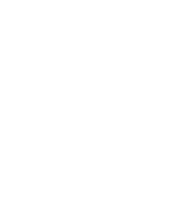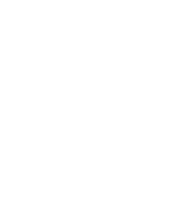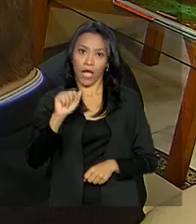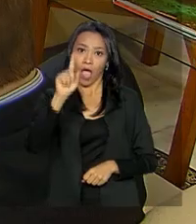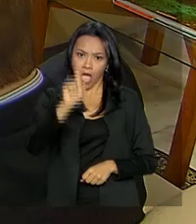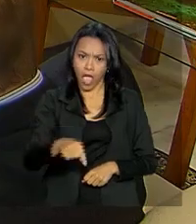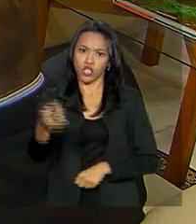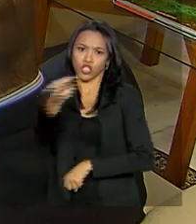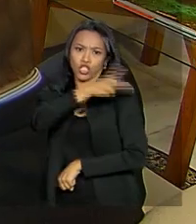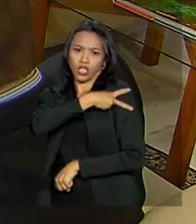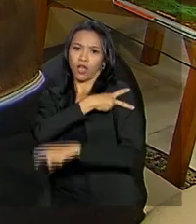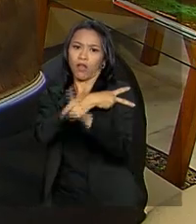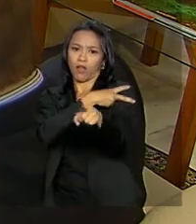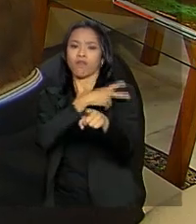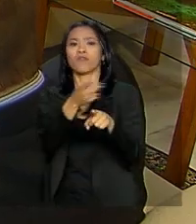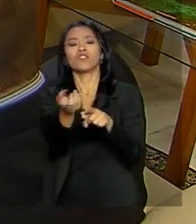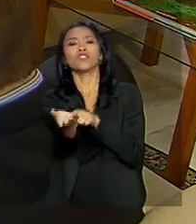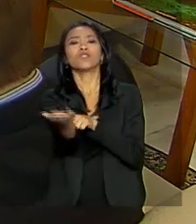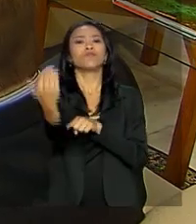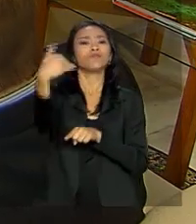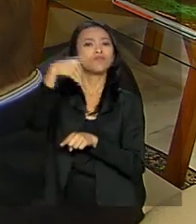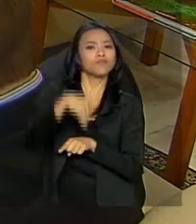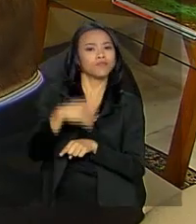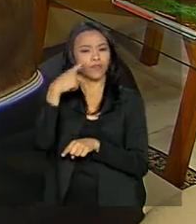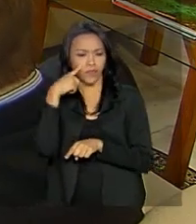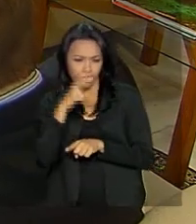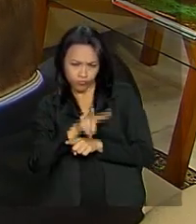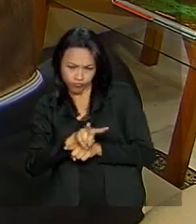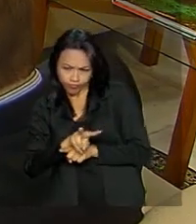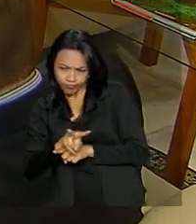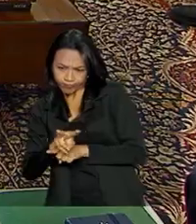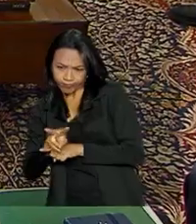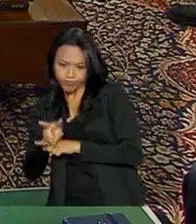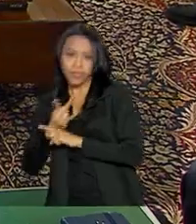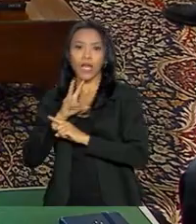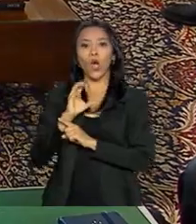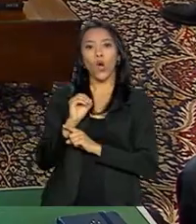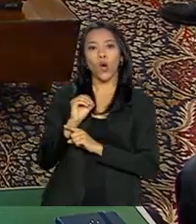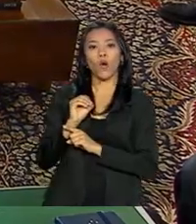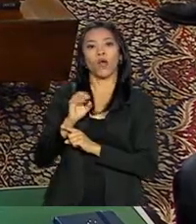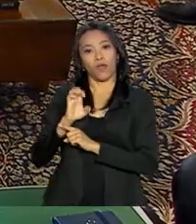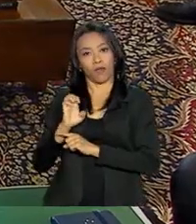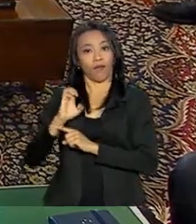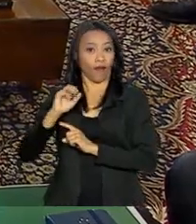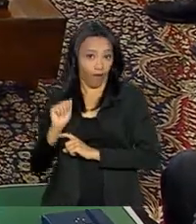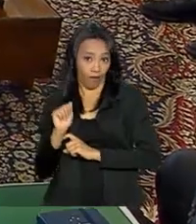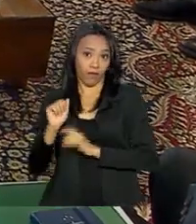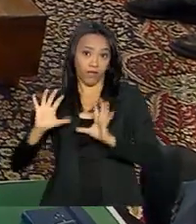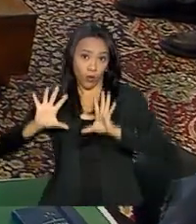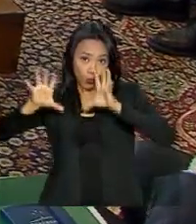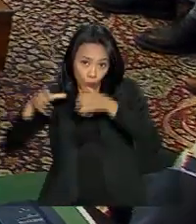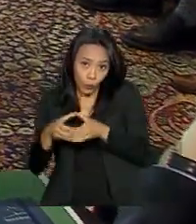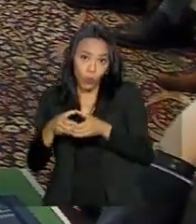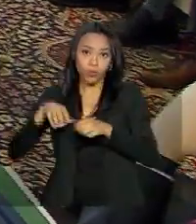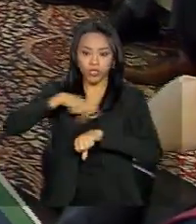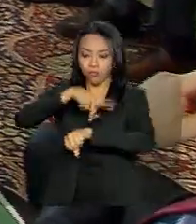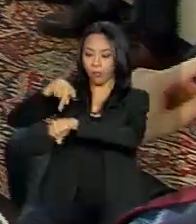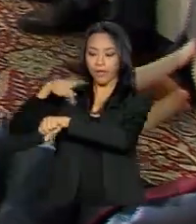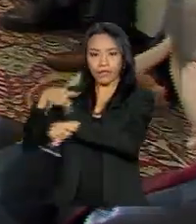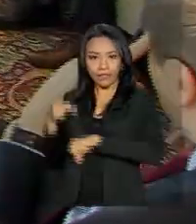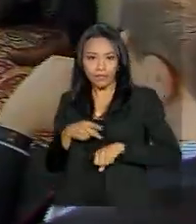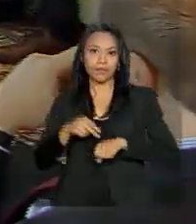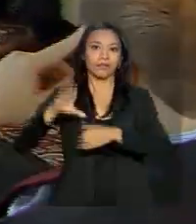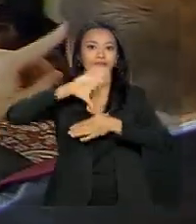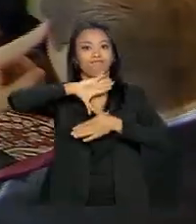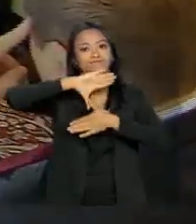da missão de observação eleitoral da OEA, a Organização dos Países Americanos.